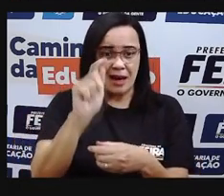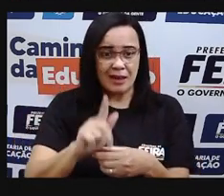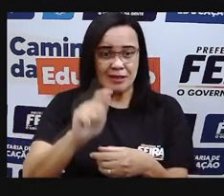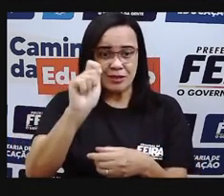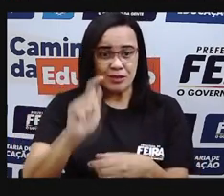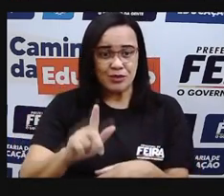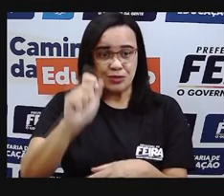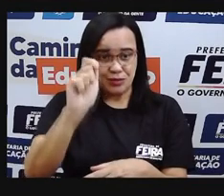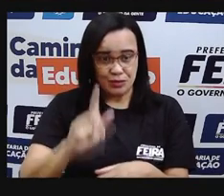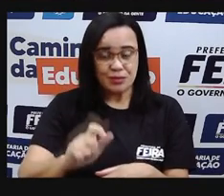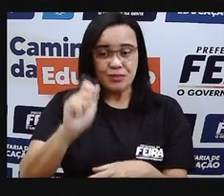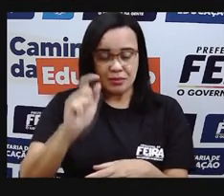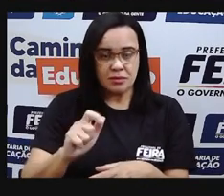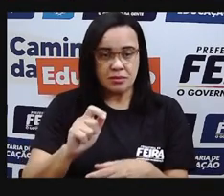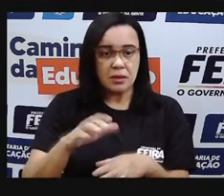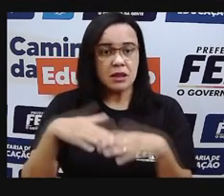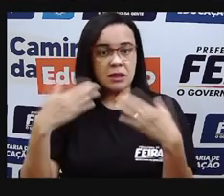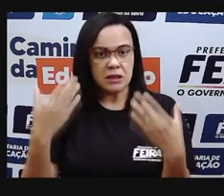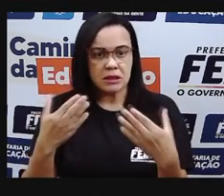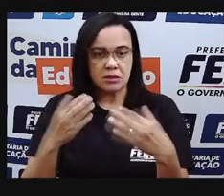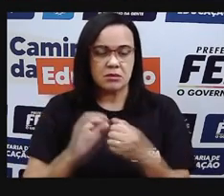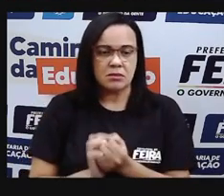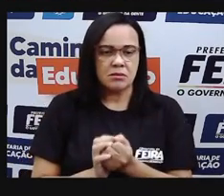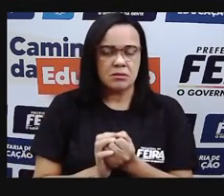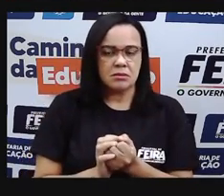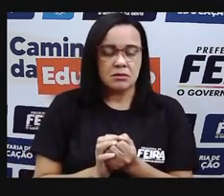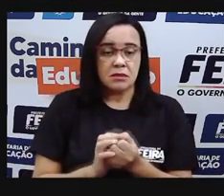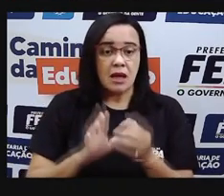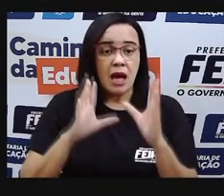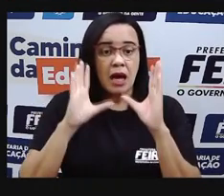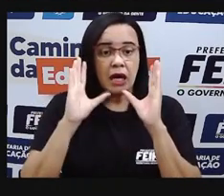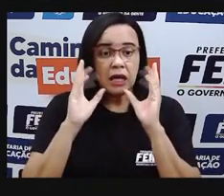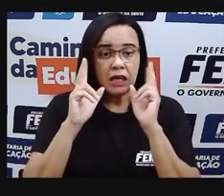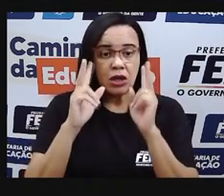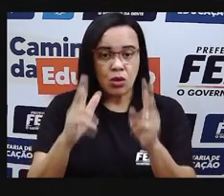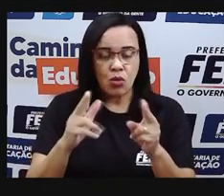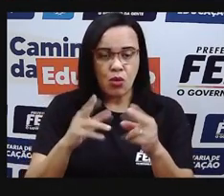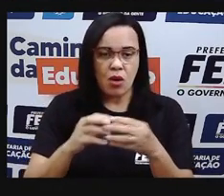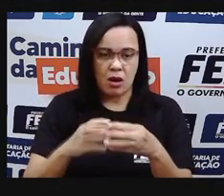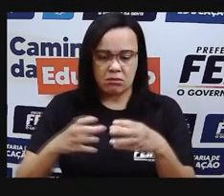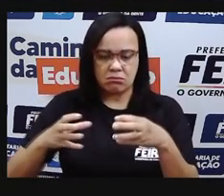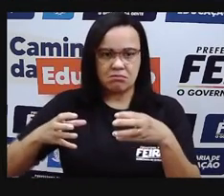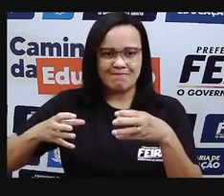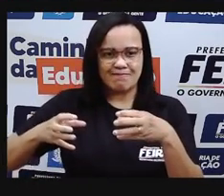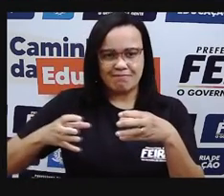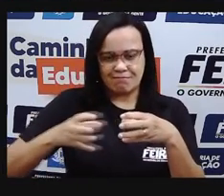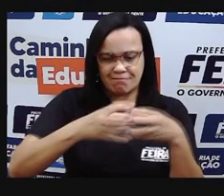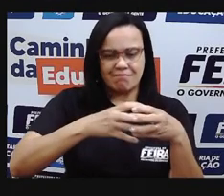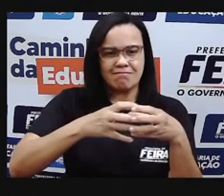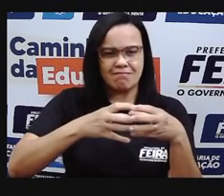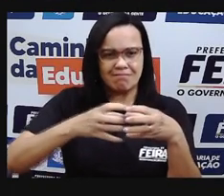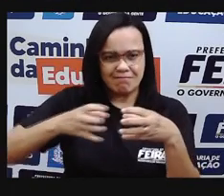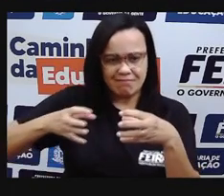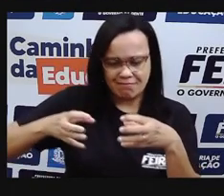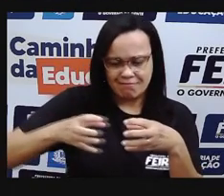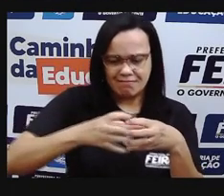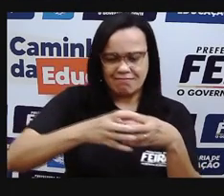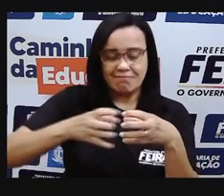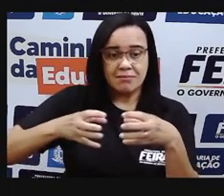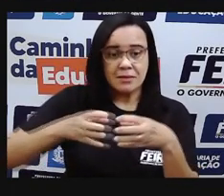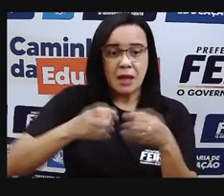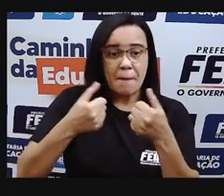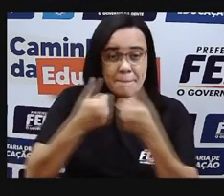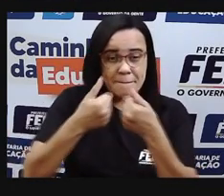que existe uma pressão. Que o ar, que está aqui no ambiente, que é chamado de ar atmosférico, Ele faz pressão,